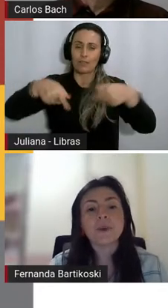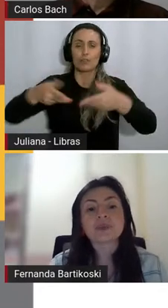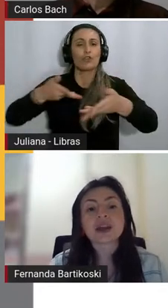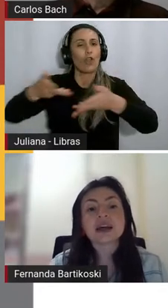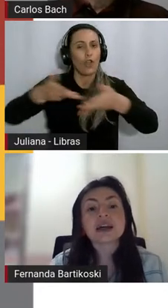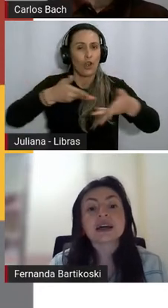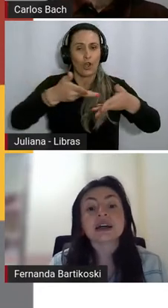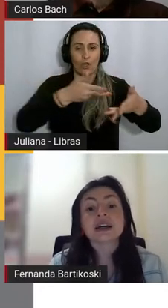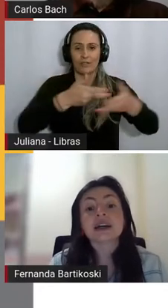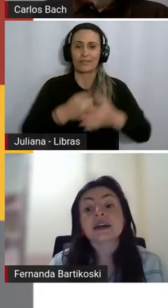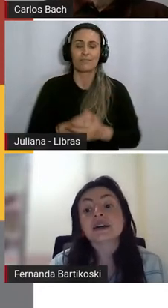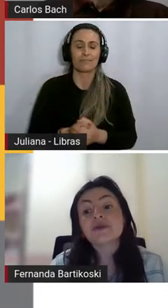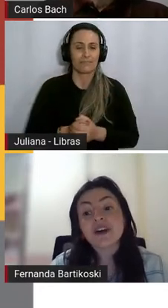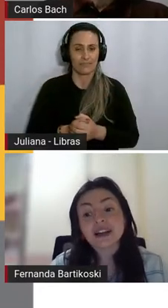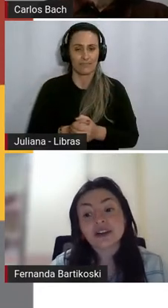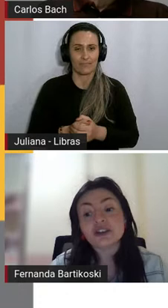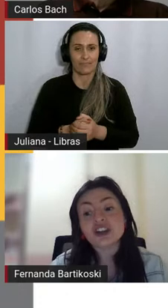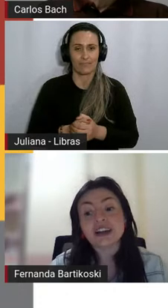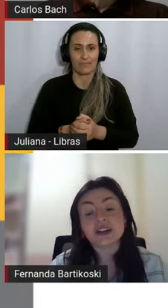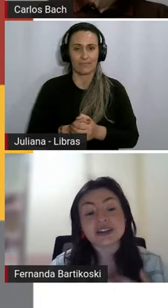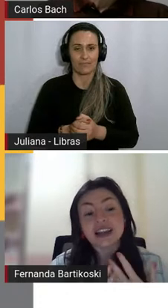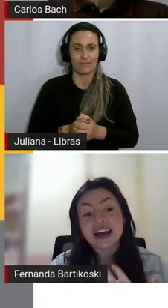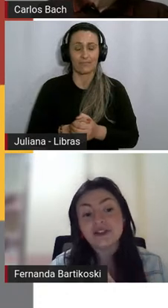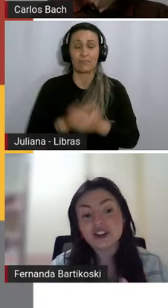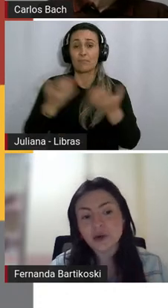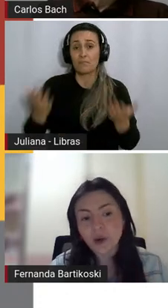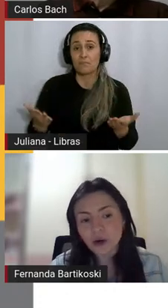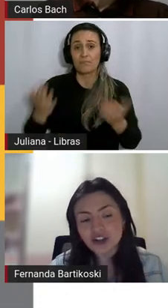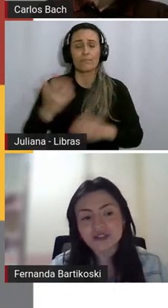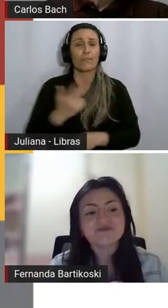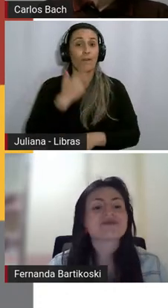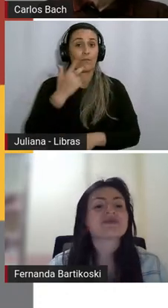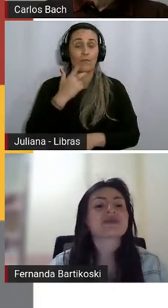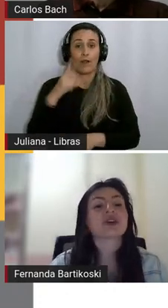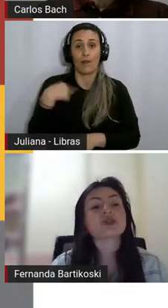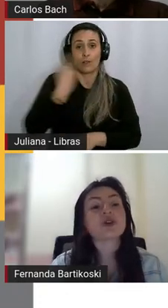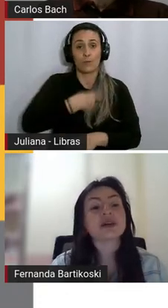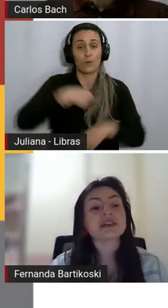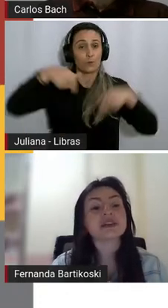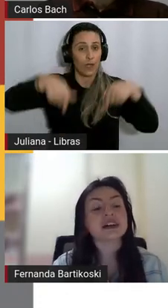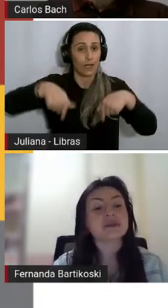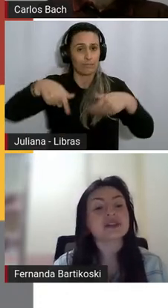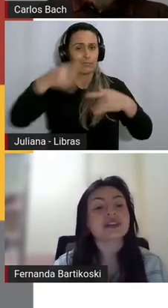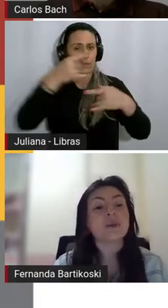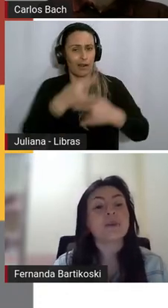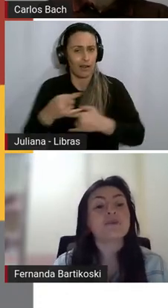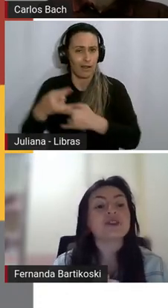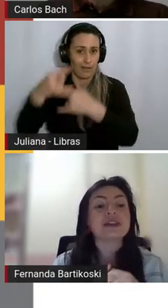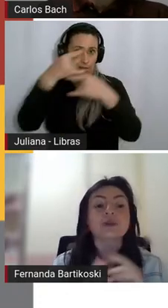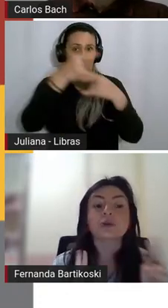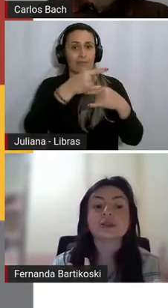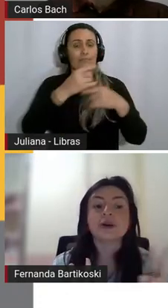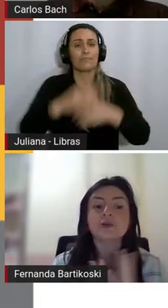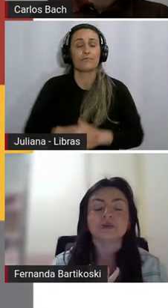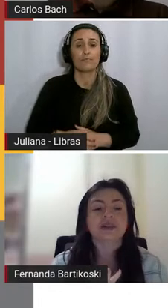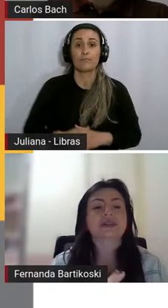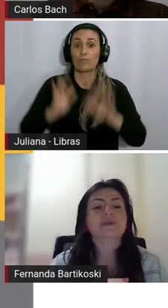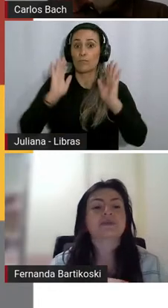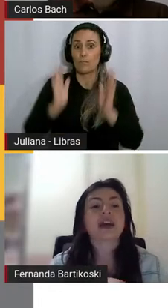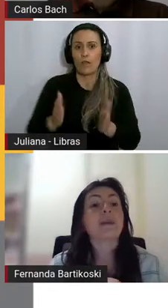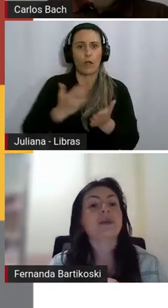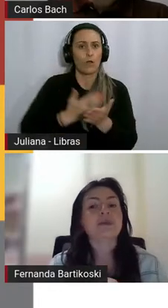Bom, falando já na nossa live de hoje, nós começamos, então, fazendo duas